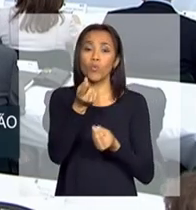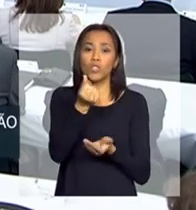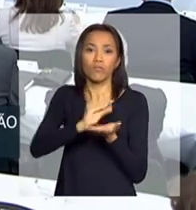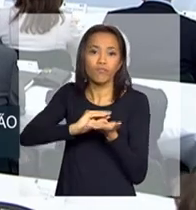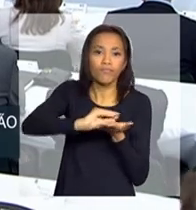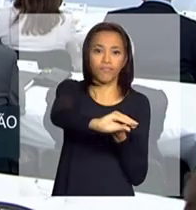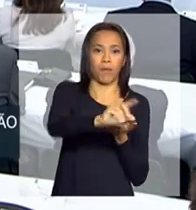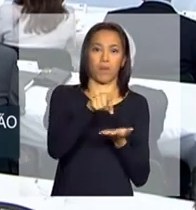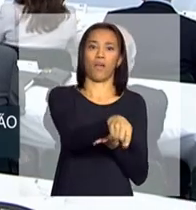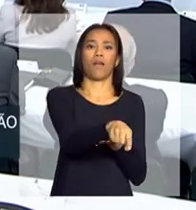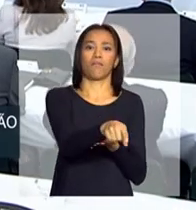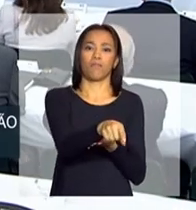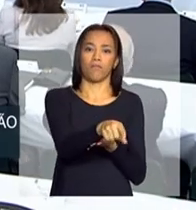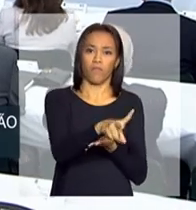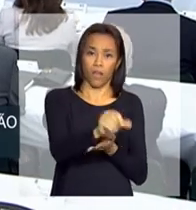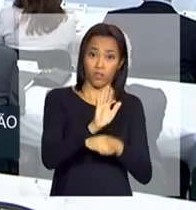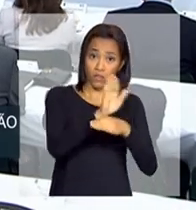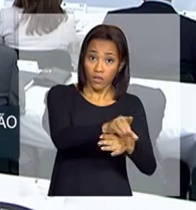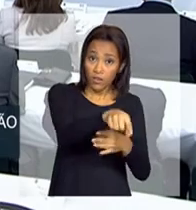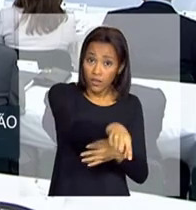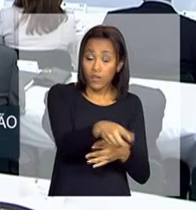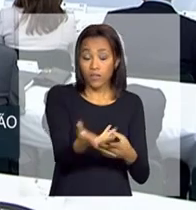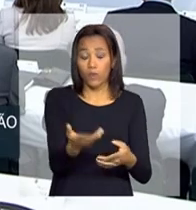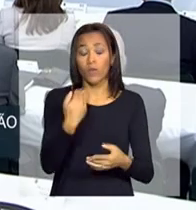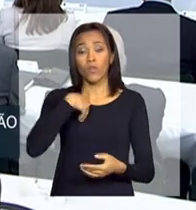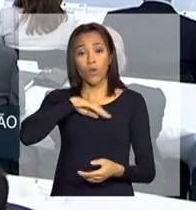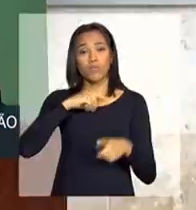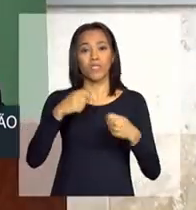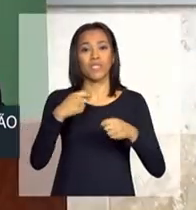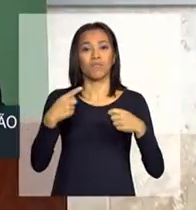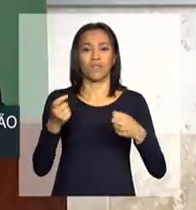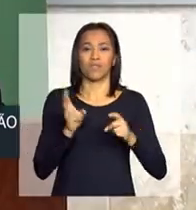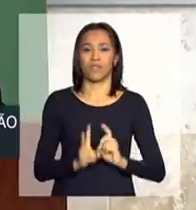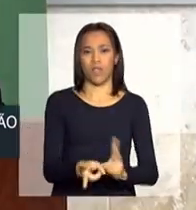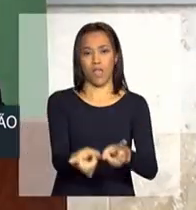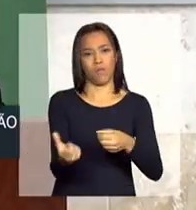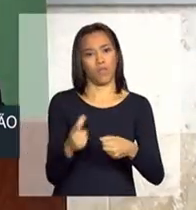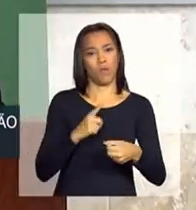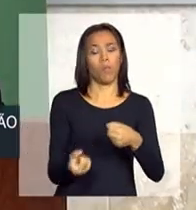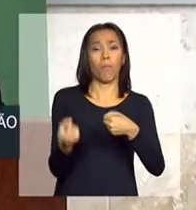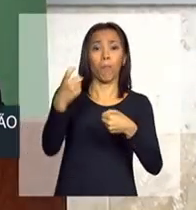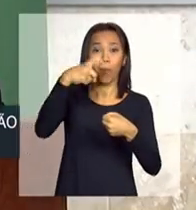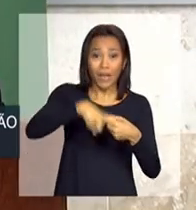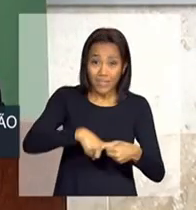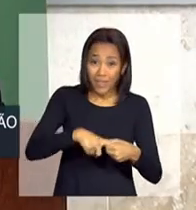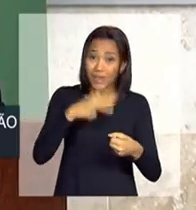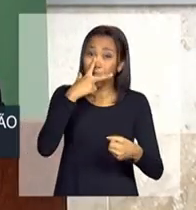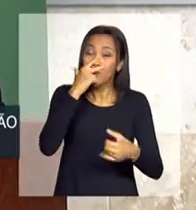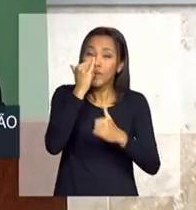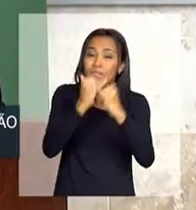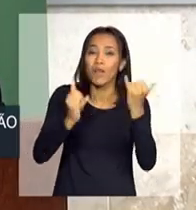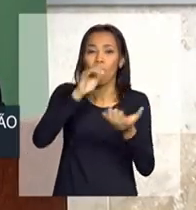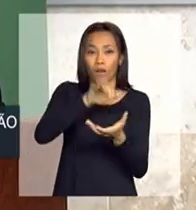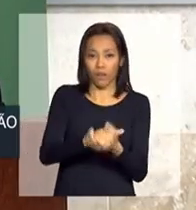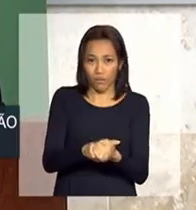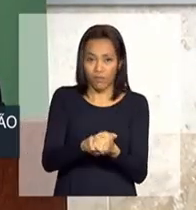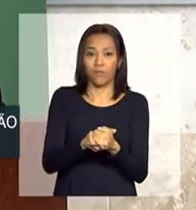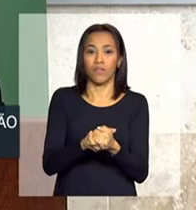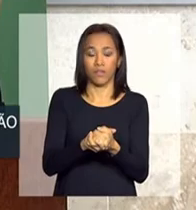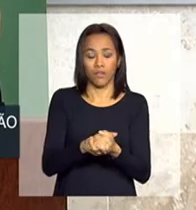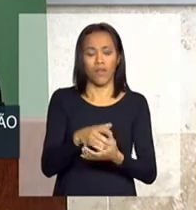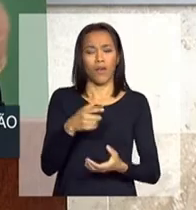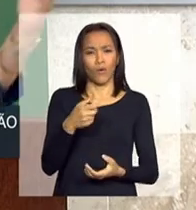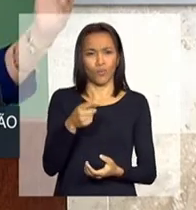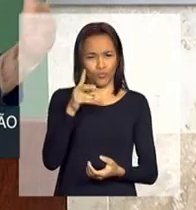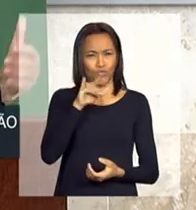entre nós, estabelecer uma parceria, praticamente um casamento. Eu até disse